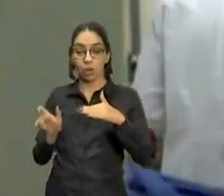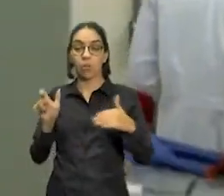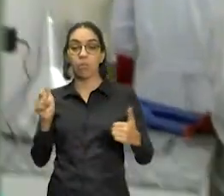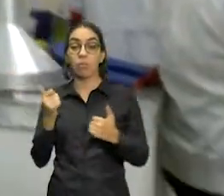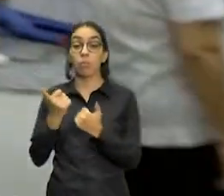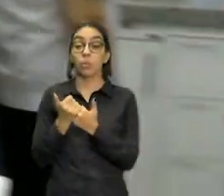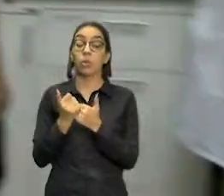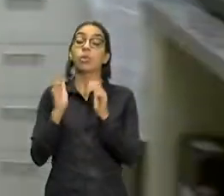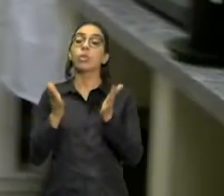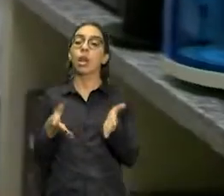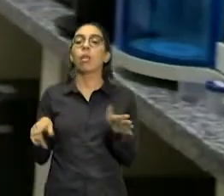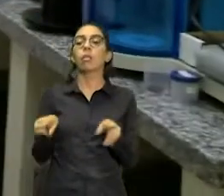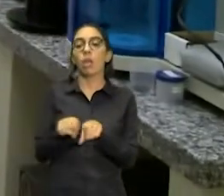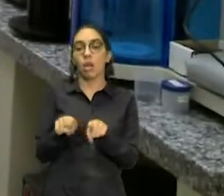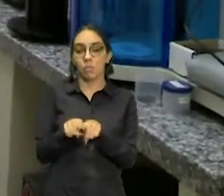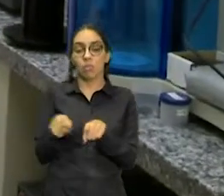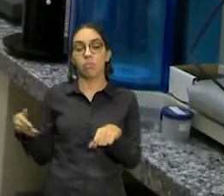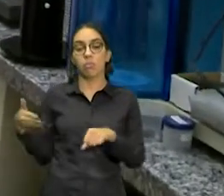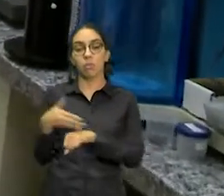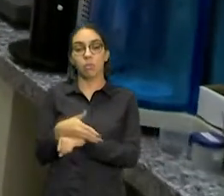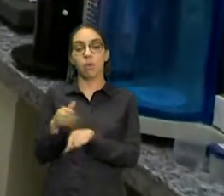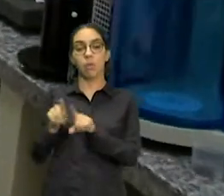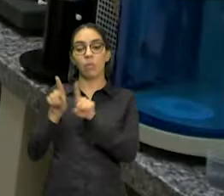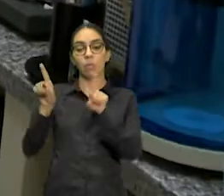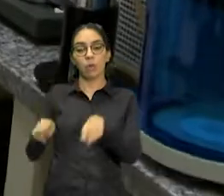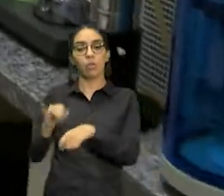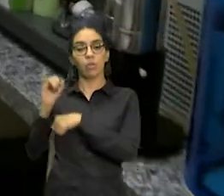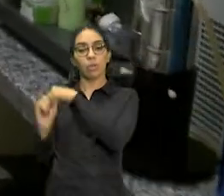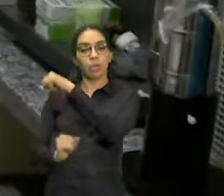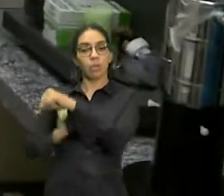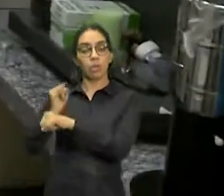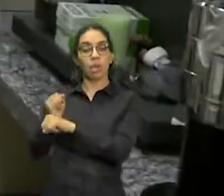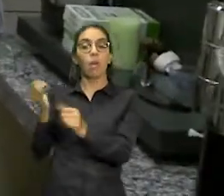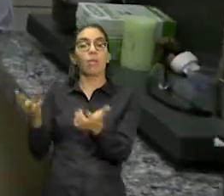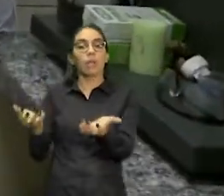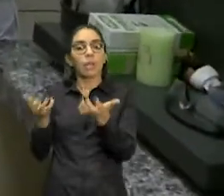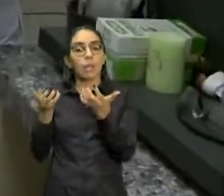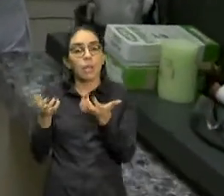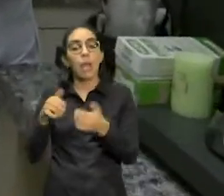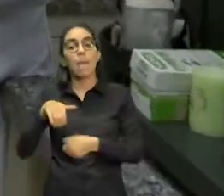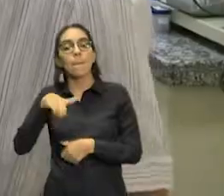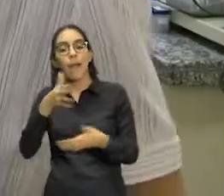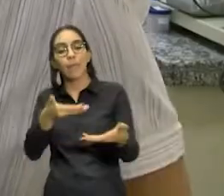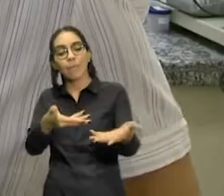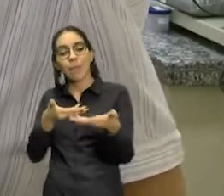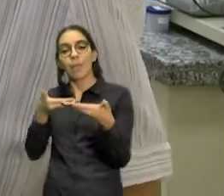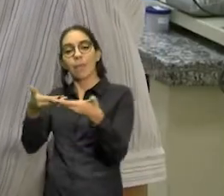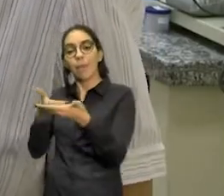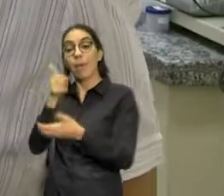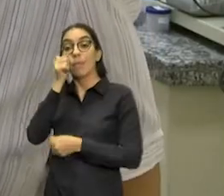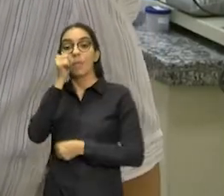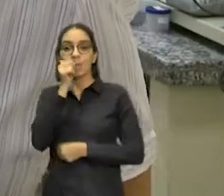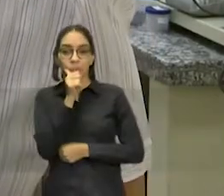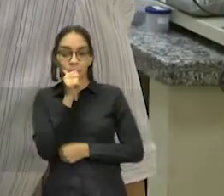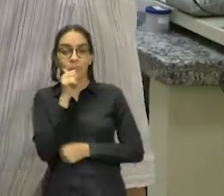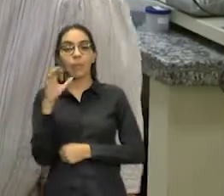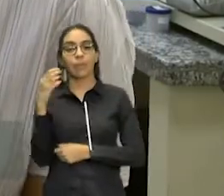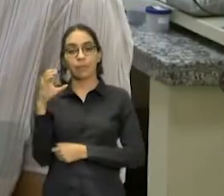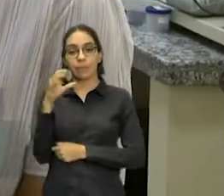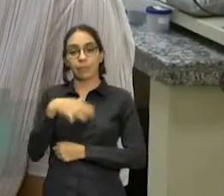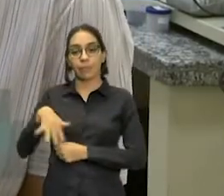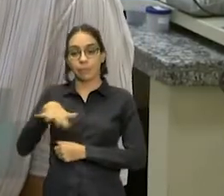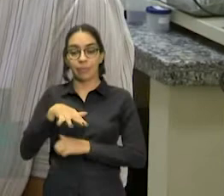participou até de um projeto internacional que busca atrair ainda mais mulheres para a ciência. Essa experiência está apenas